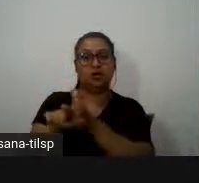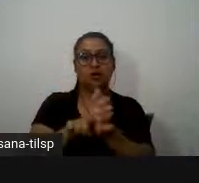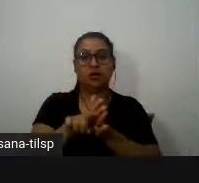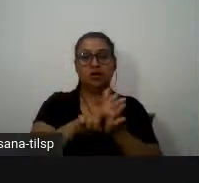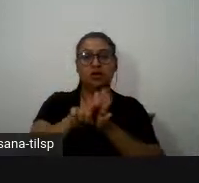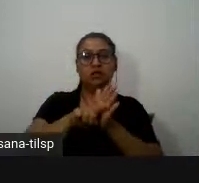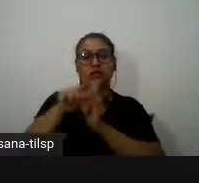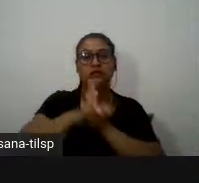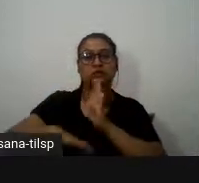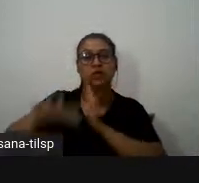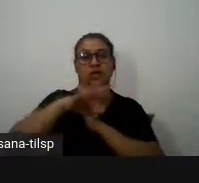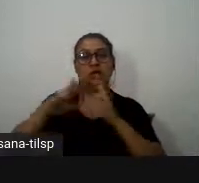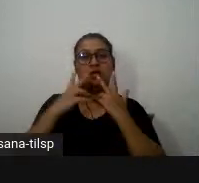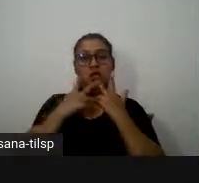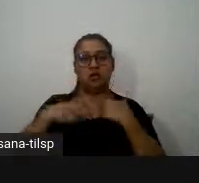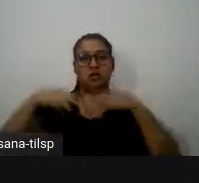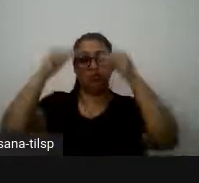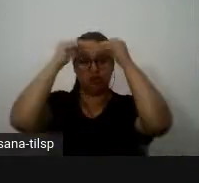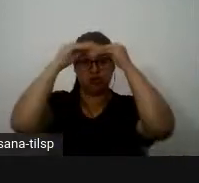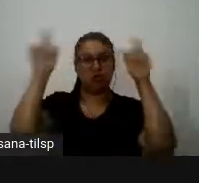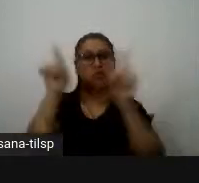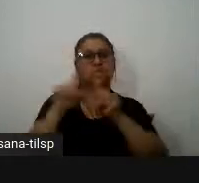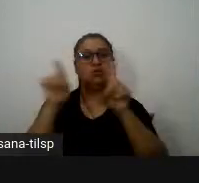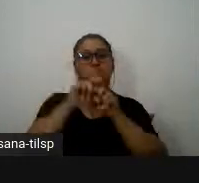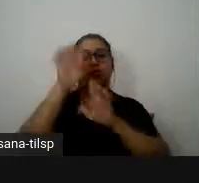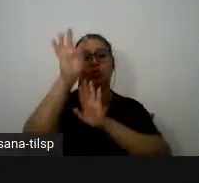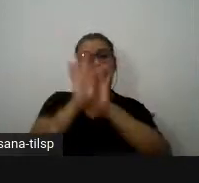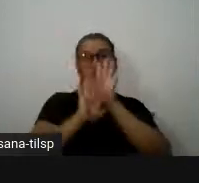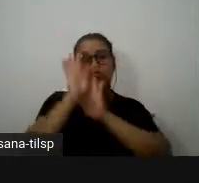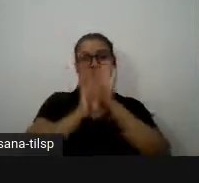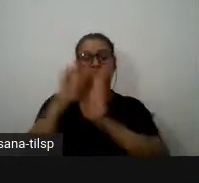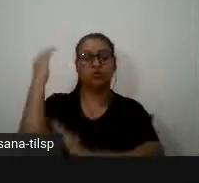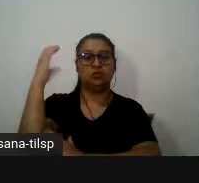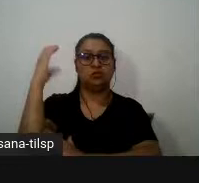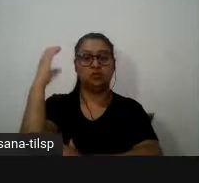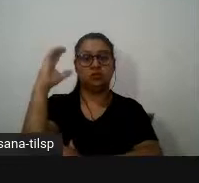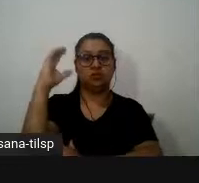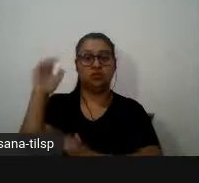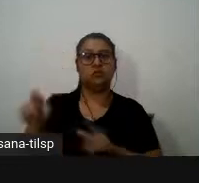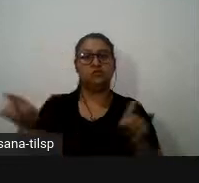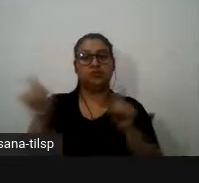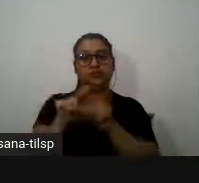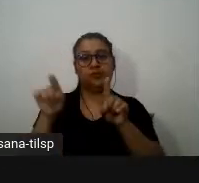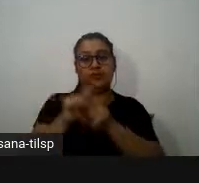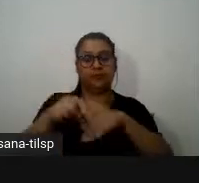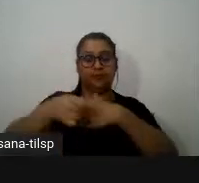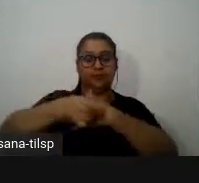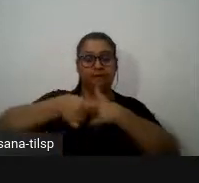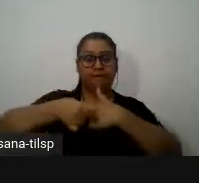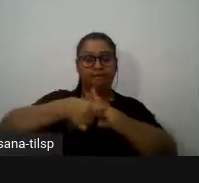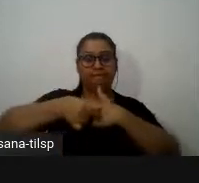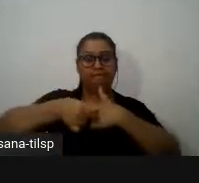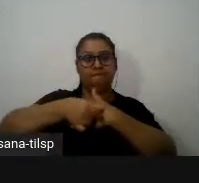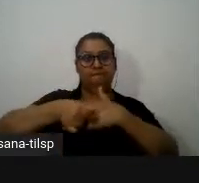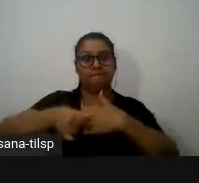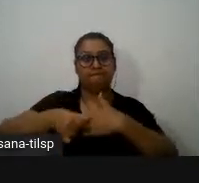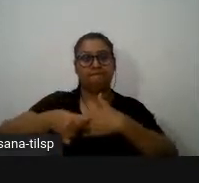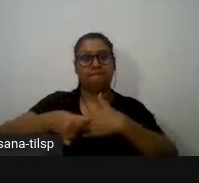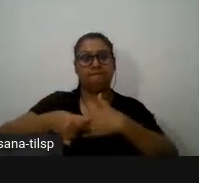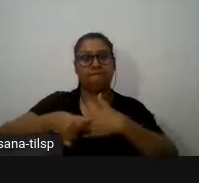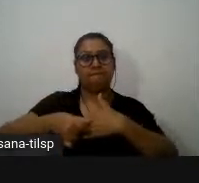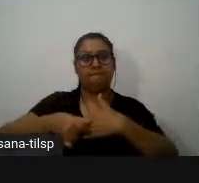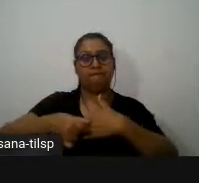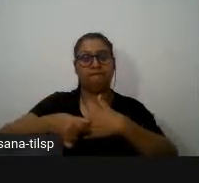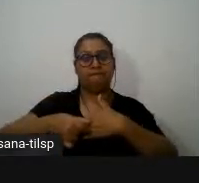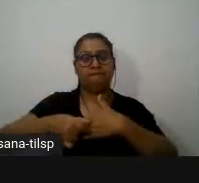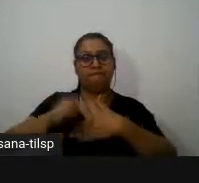linguística do texto e do discurso sobretudo a partir dos autores que referi da autora que referi anteriormente